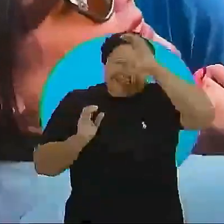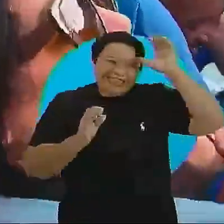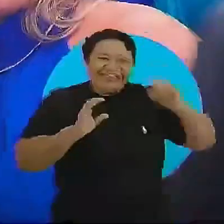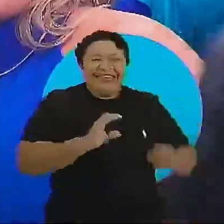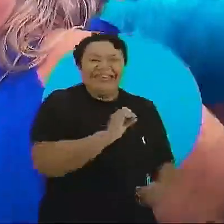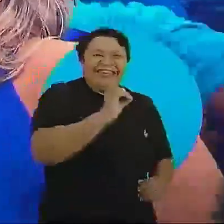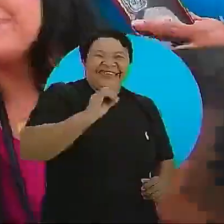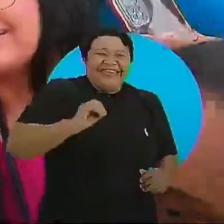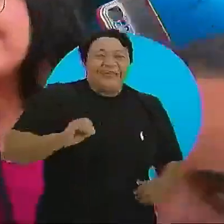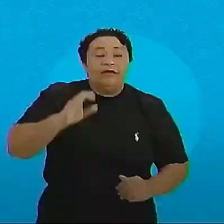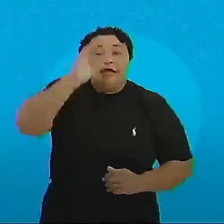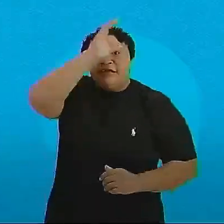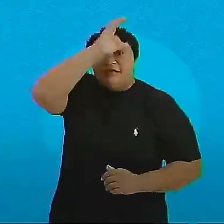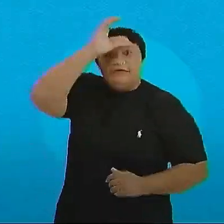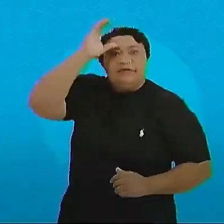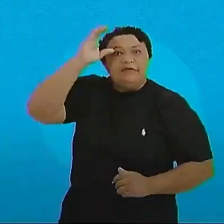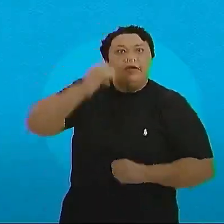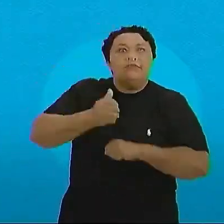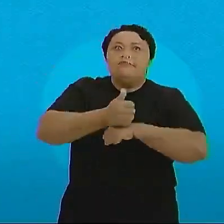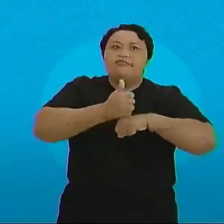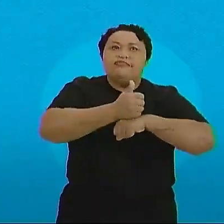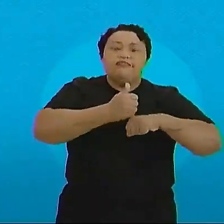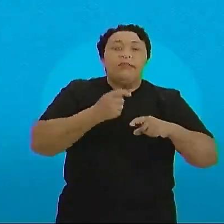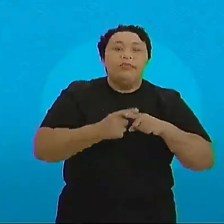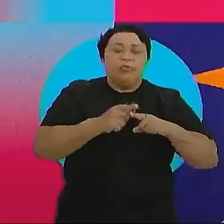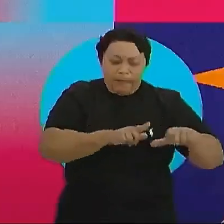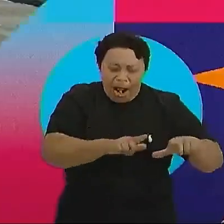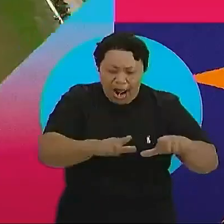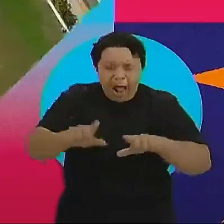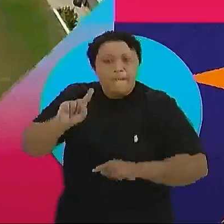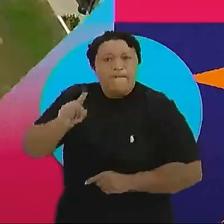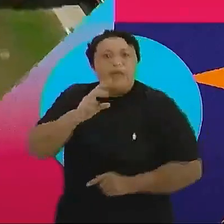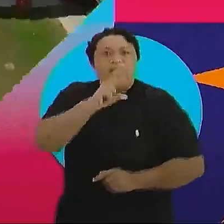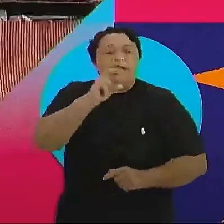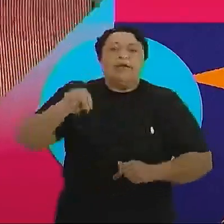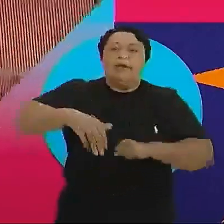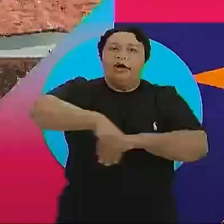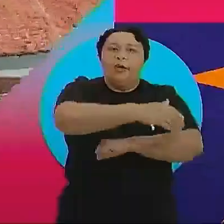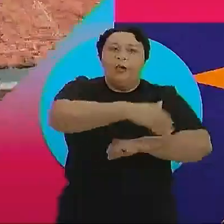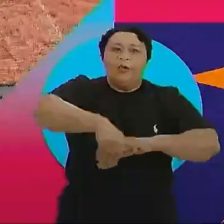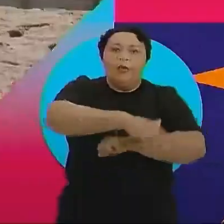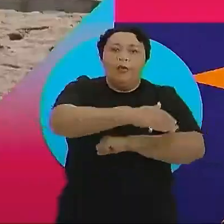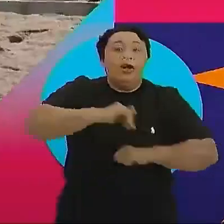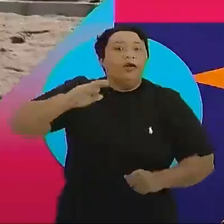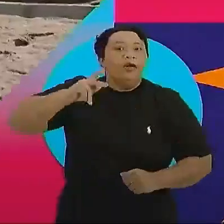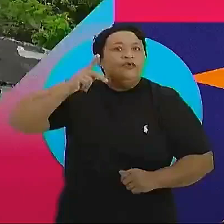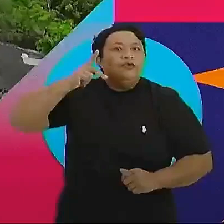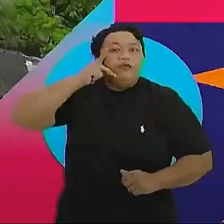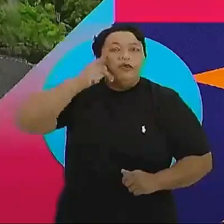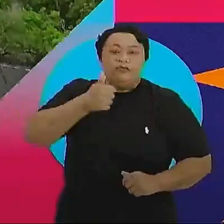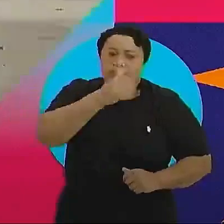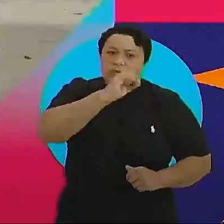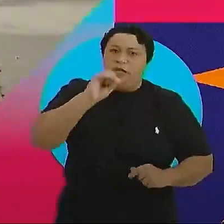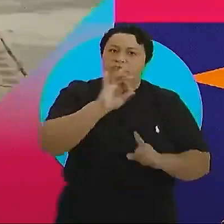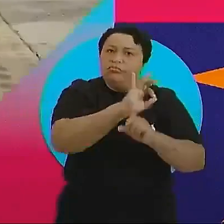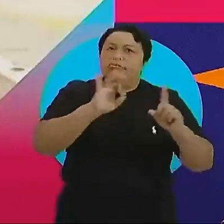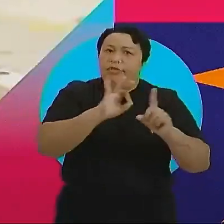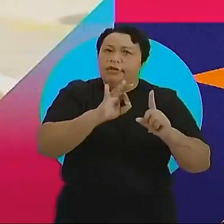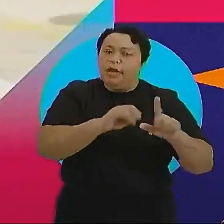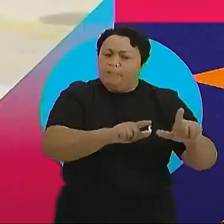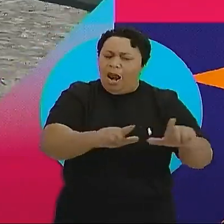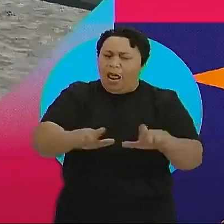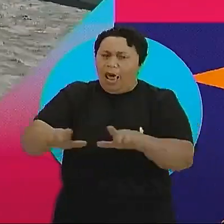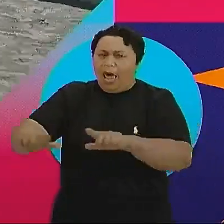Cícero, voa! Cícero tá na frente porque tá calçando 1.500 ruas. E vai deixar João Pessoa 100%